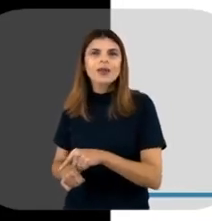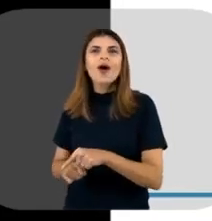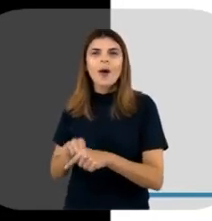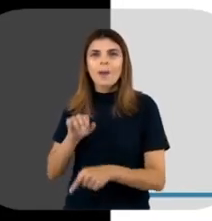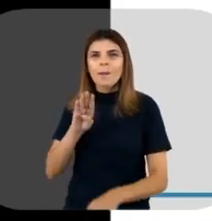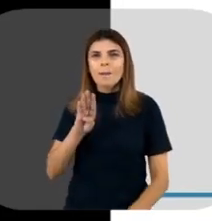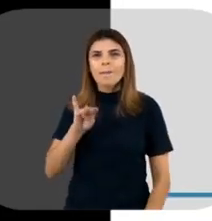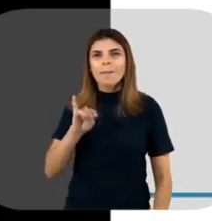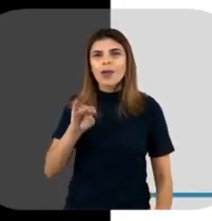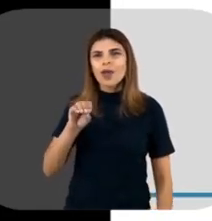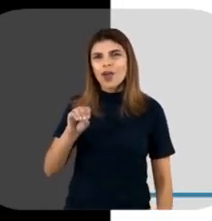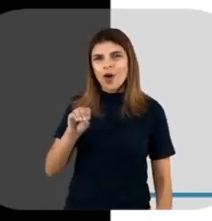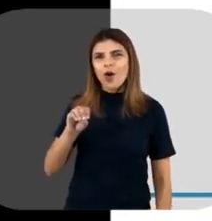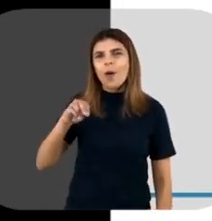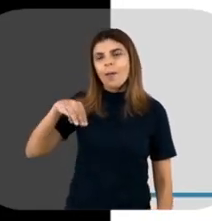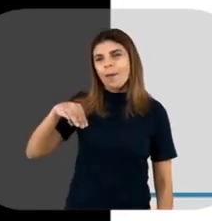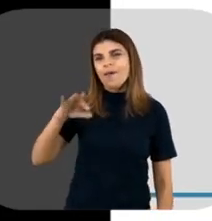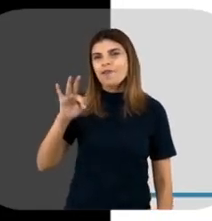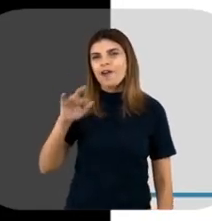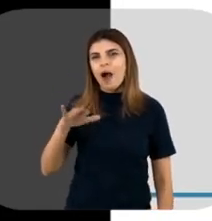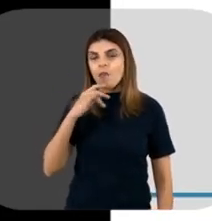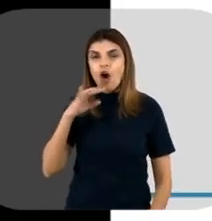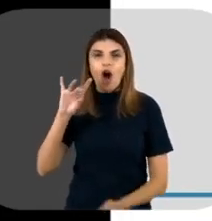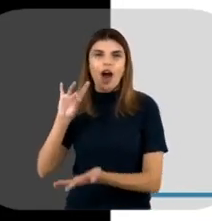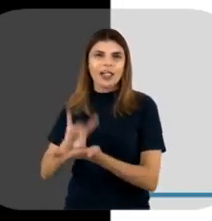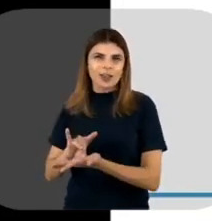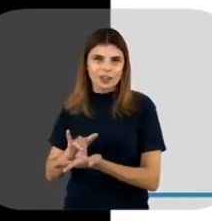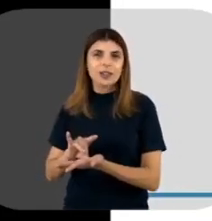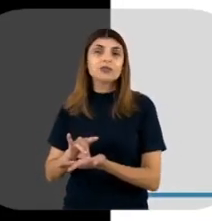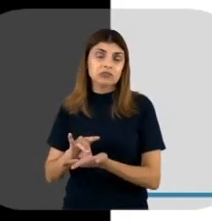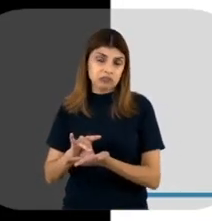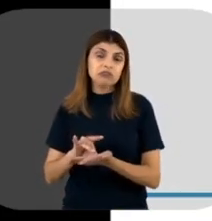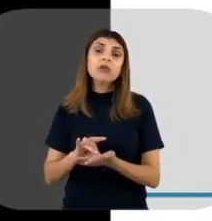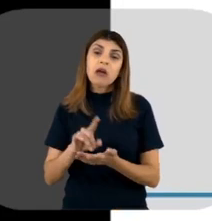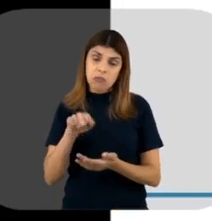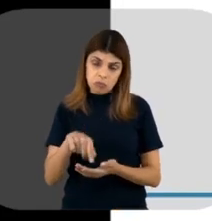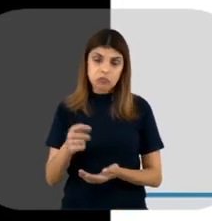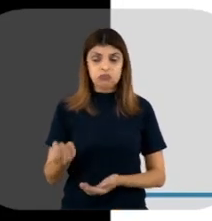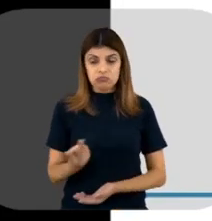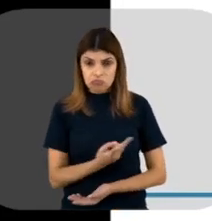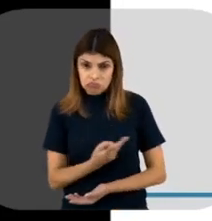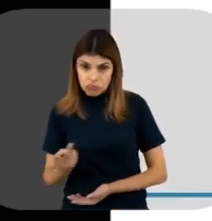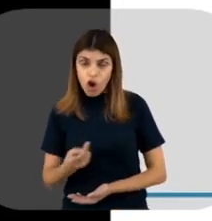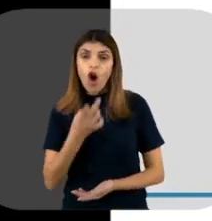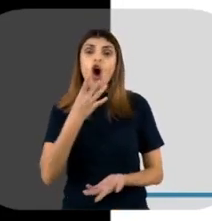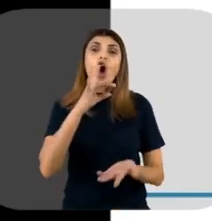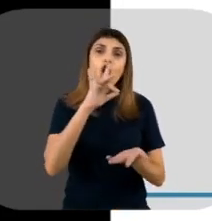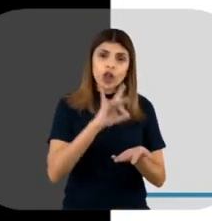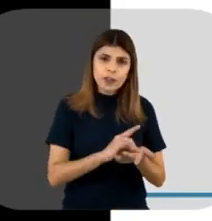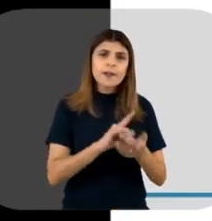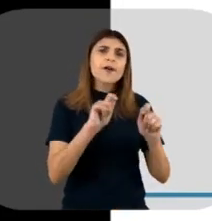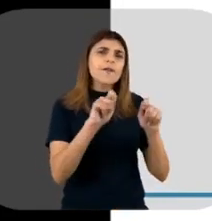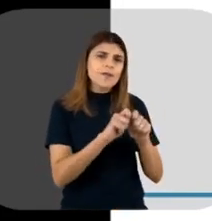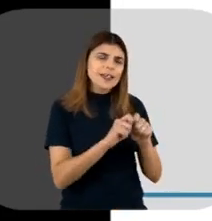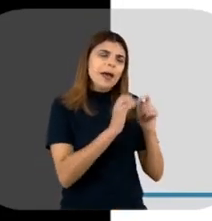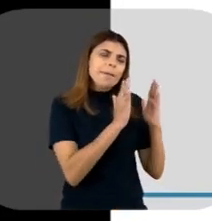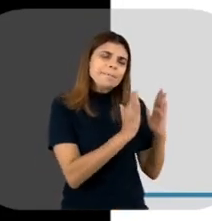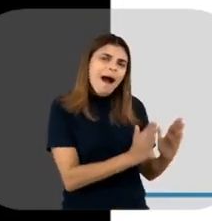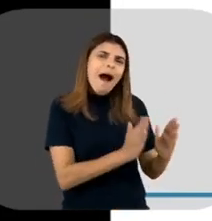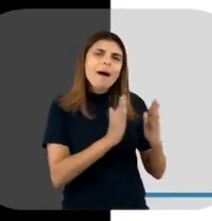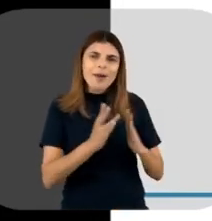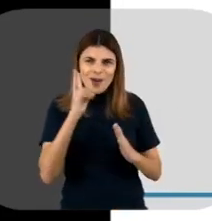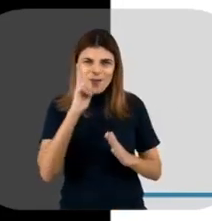biobéria, é um melhoramento desse biofármaco original, né? Então, são biológicos originais que têm que passar todas